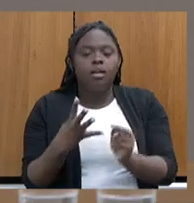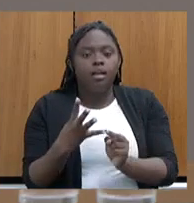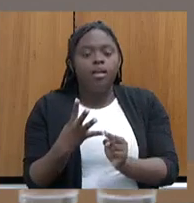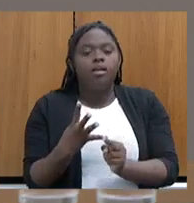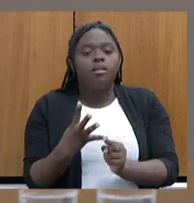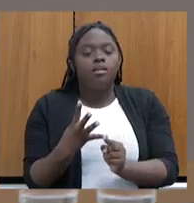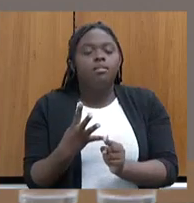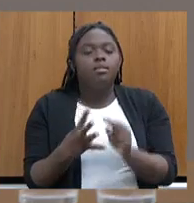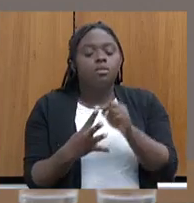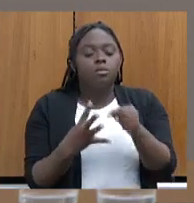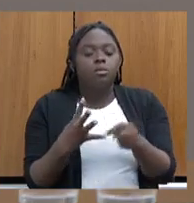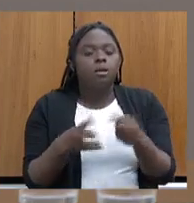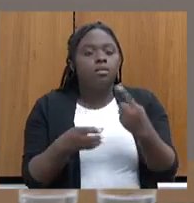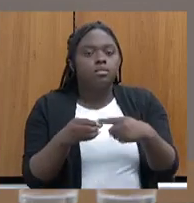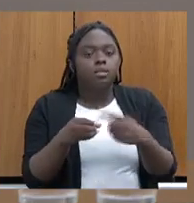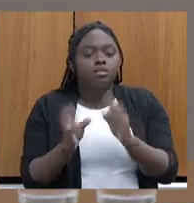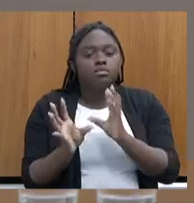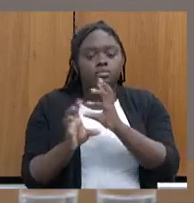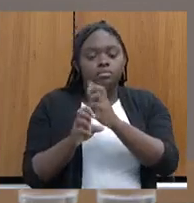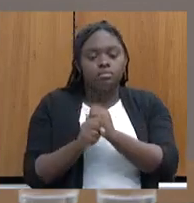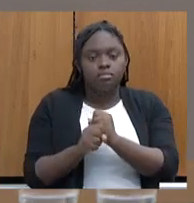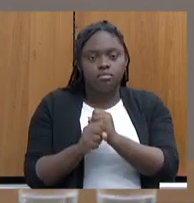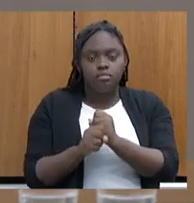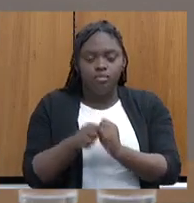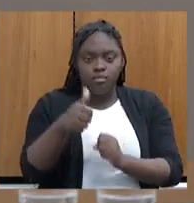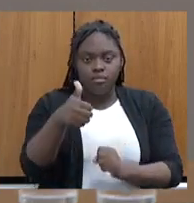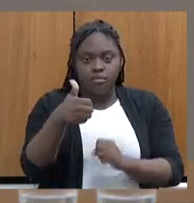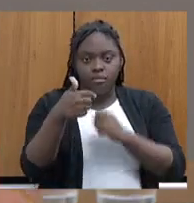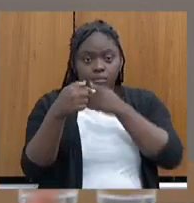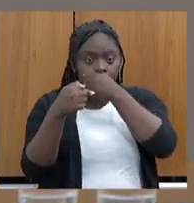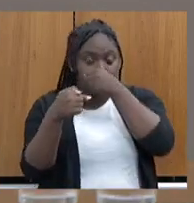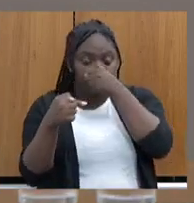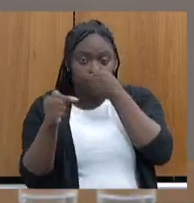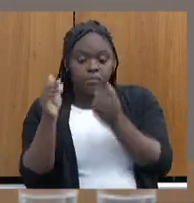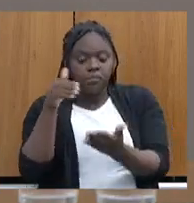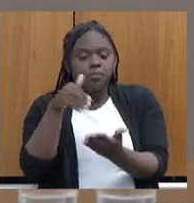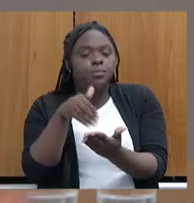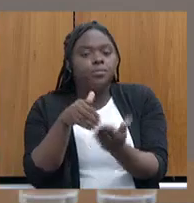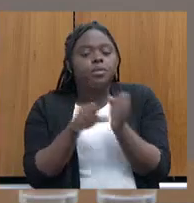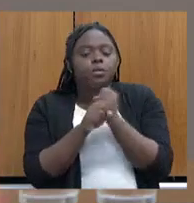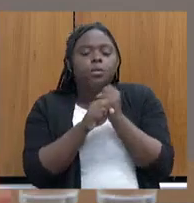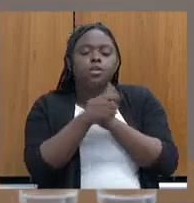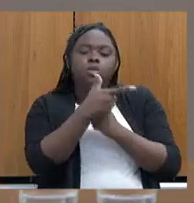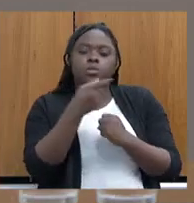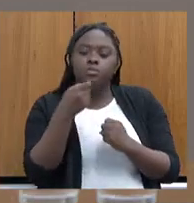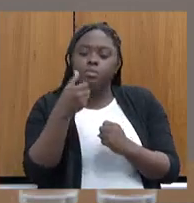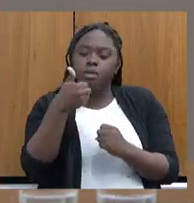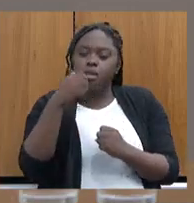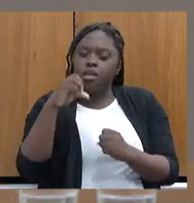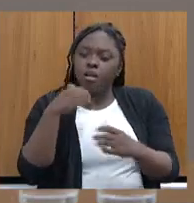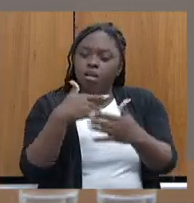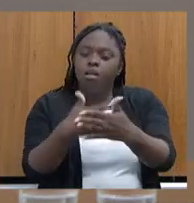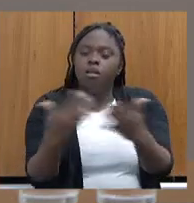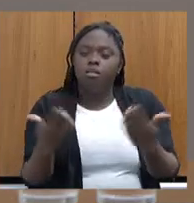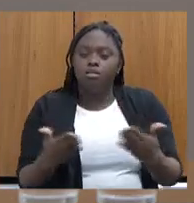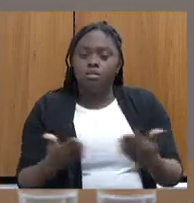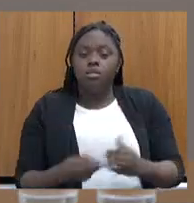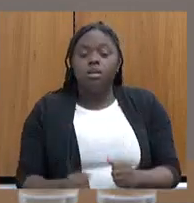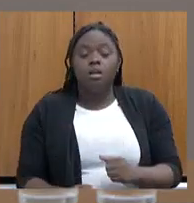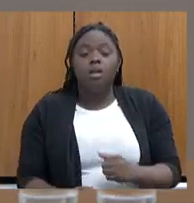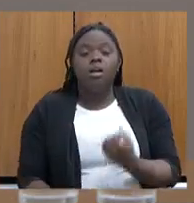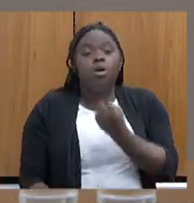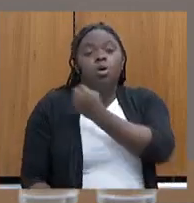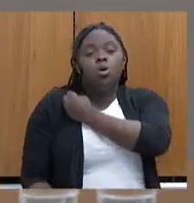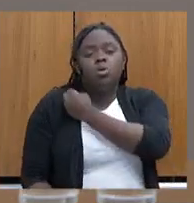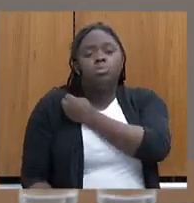Paraíso e Nova Lina, totalizando 17 desde 2019. É um número pequeno ainda que nós tivemos um problema com